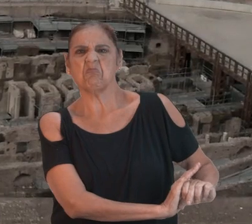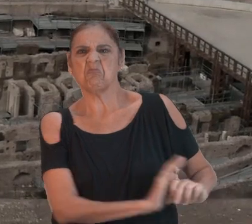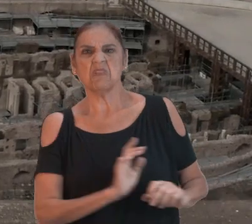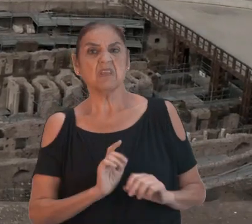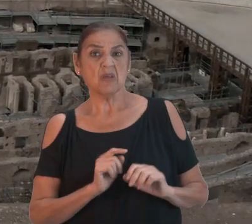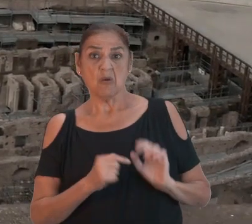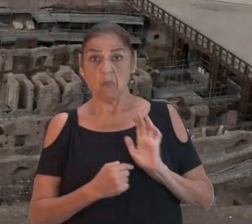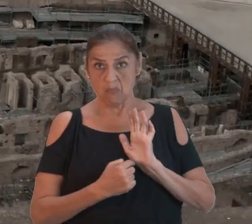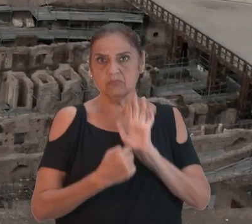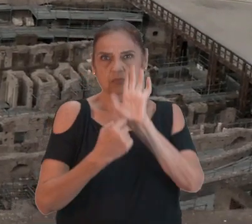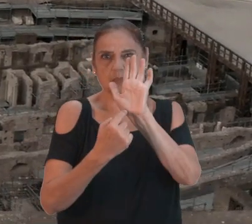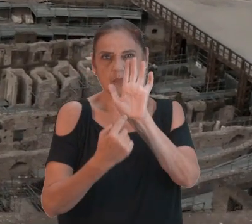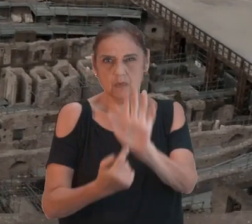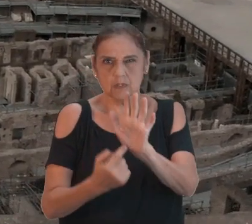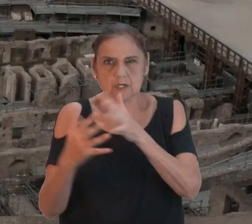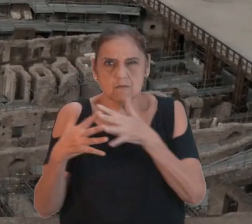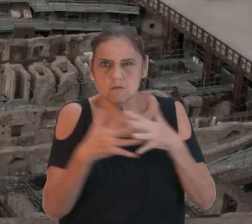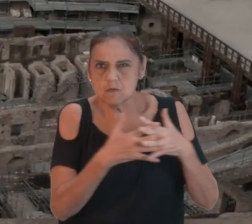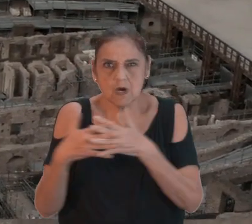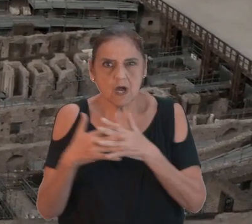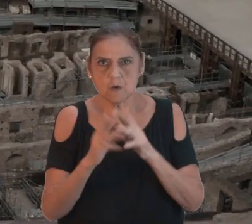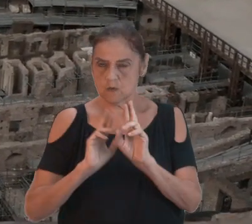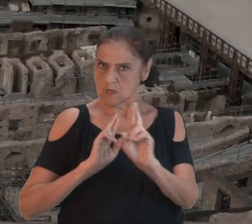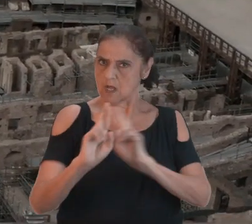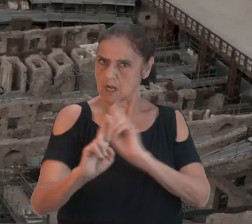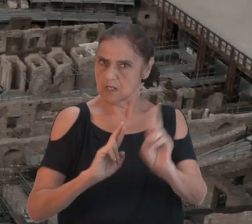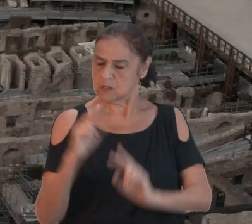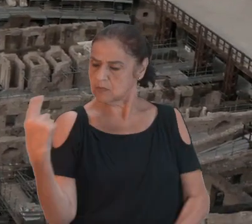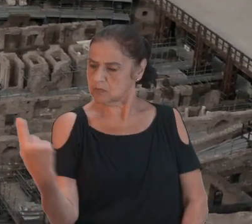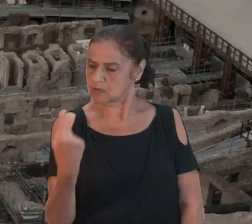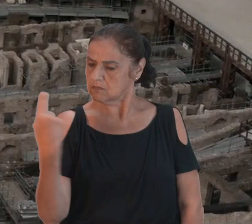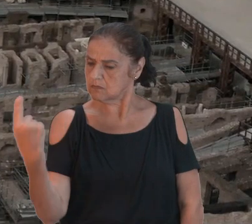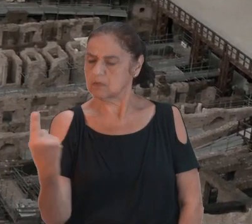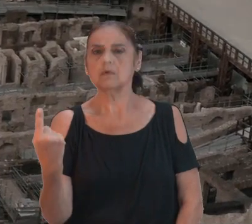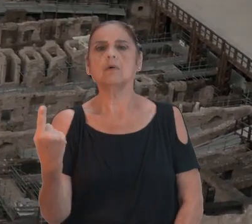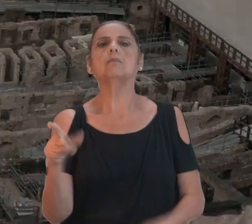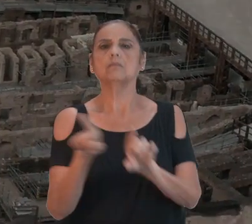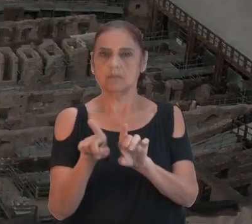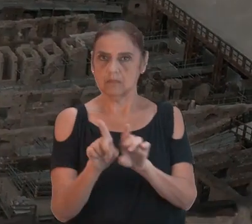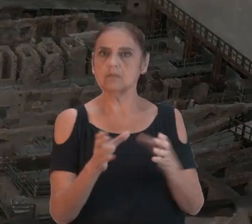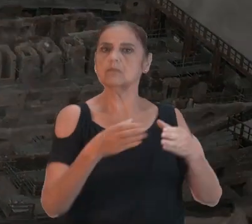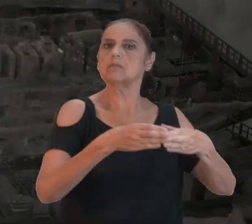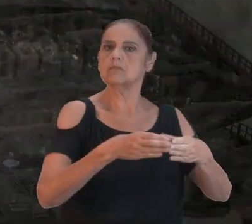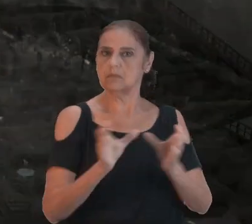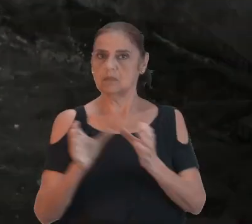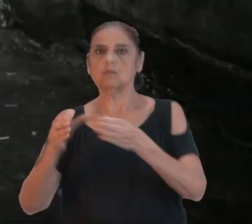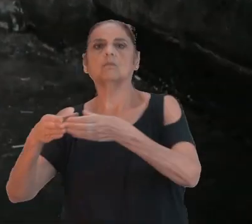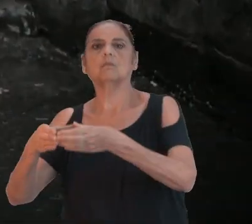estabeleciam o caos nos relacionamentos individuais e comunitários.